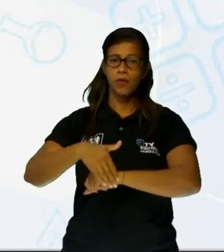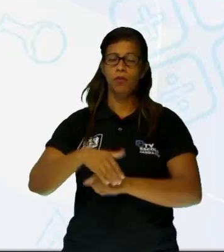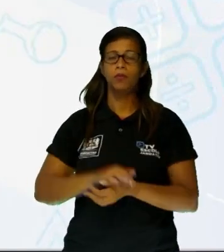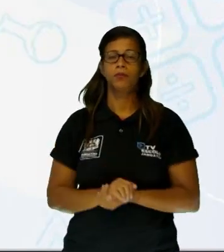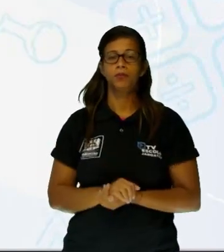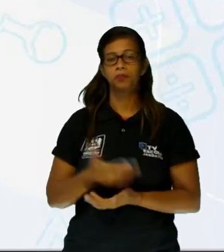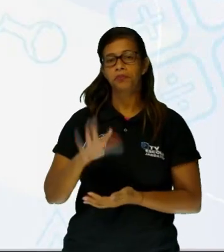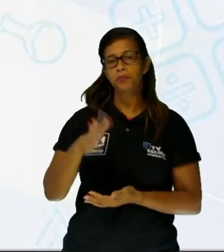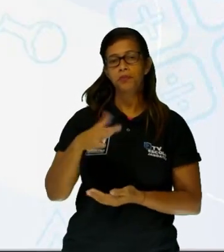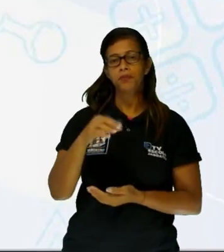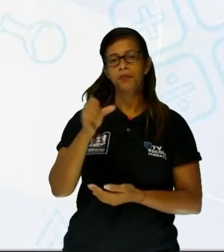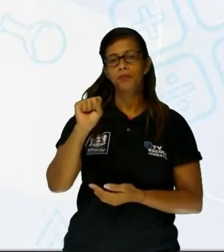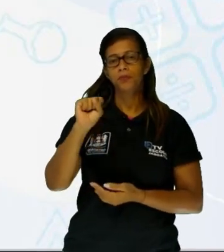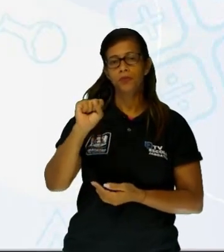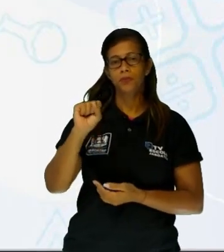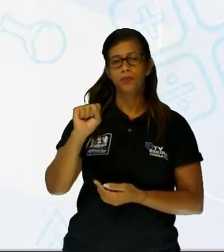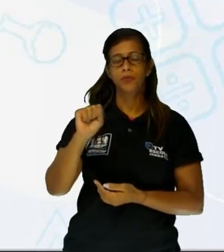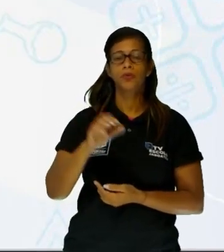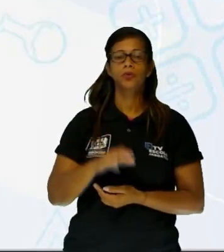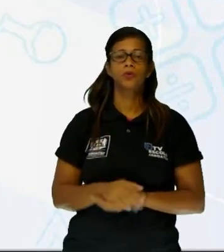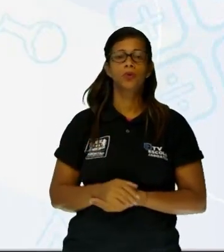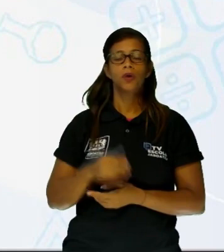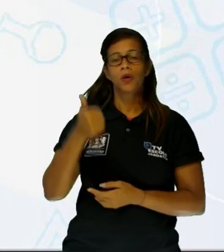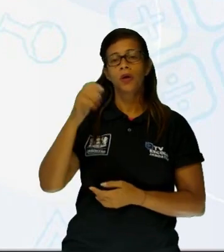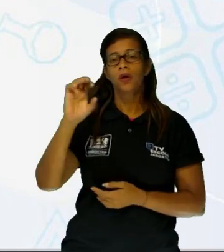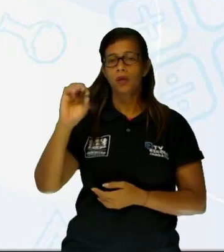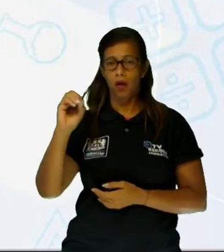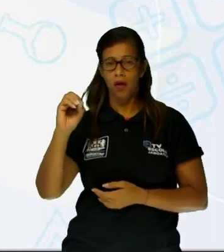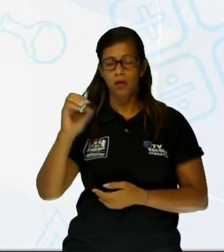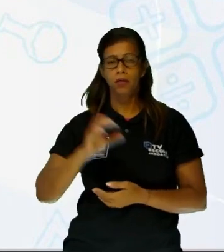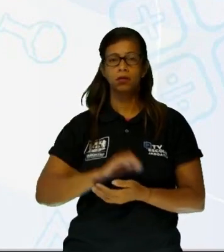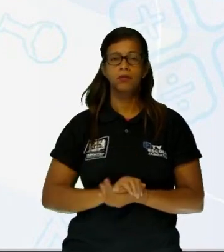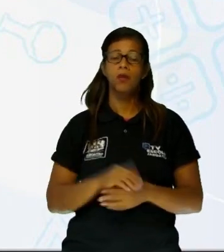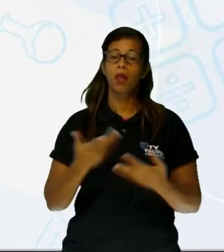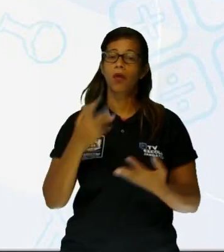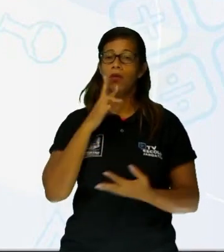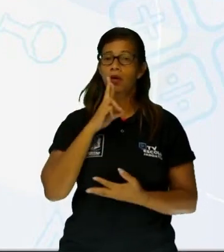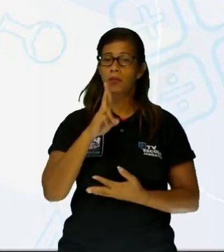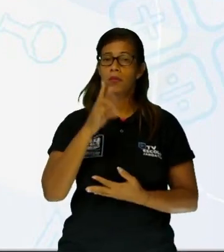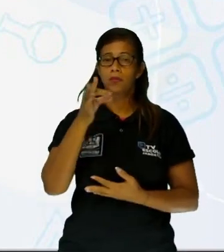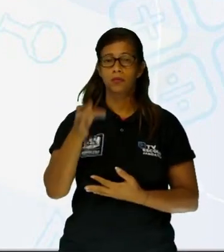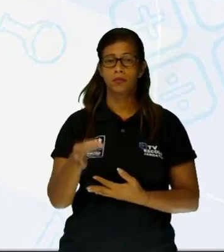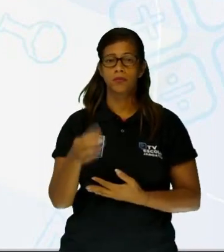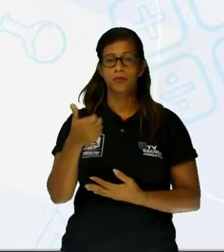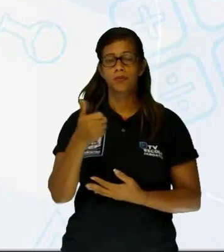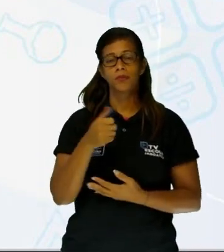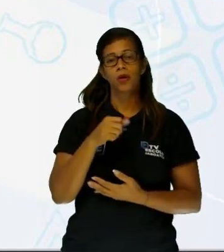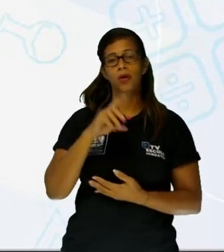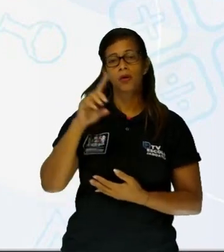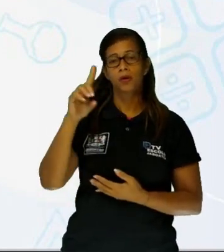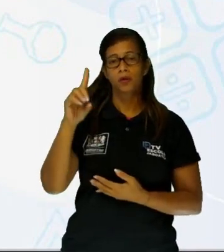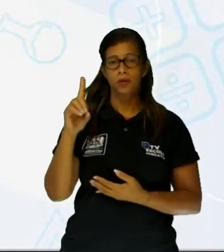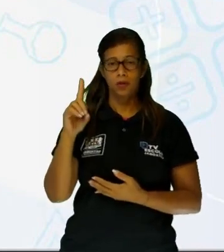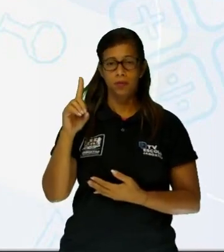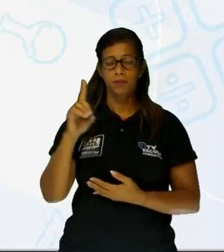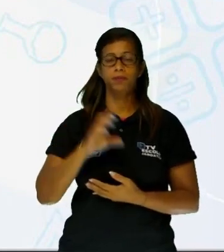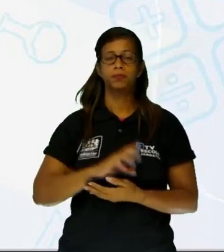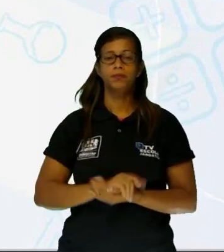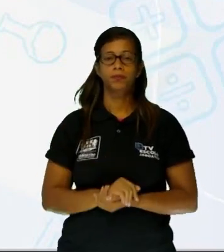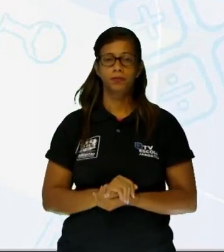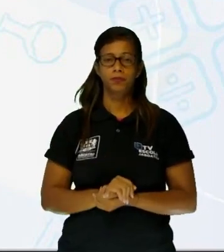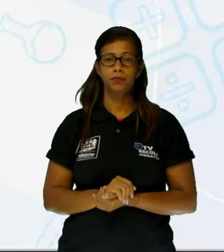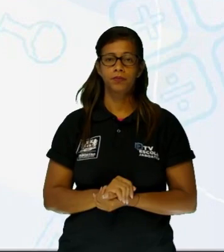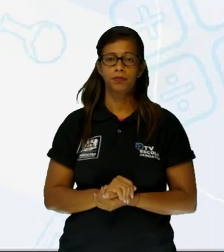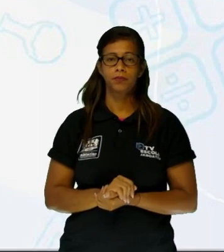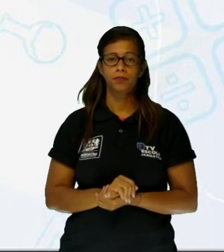foram atrapalados nas ruas, né? Logo, seria a letra D, resgate de animais atrapalados. Perfeito aí, questão